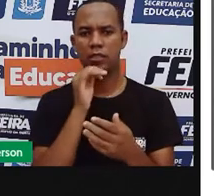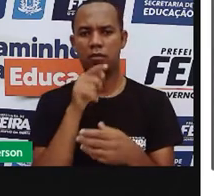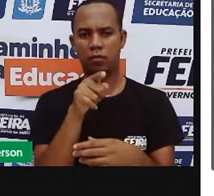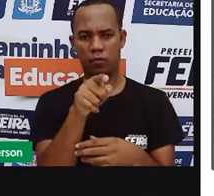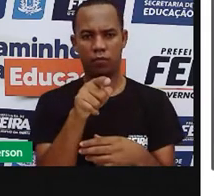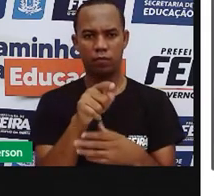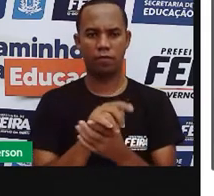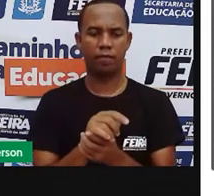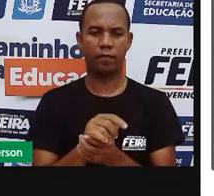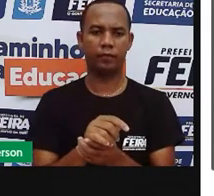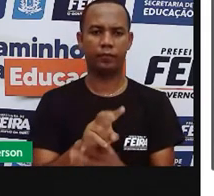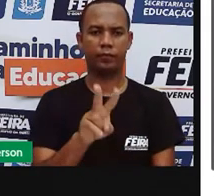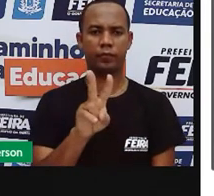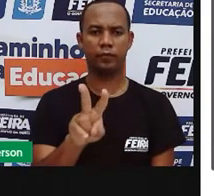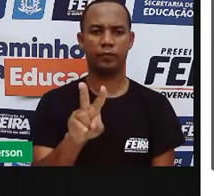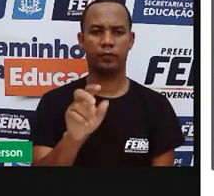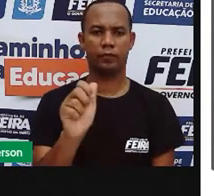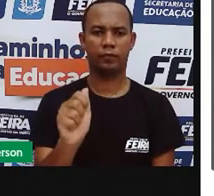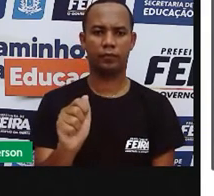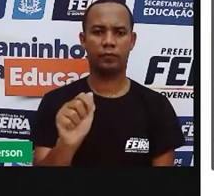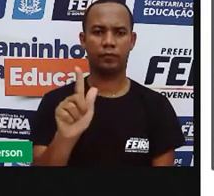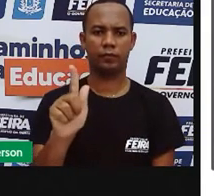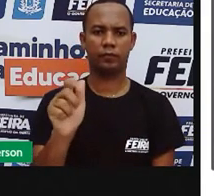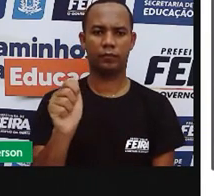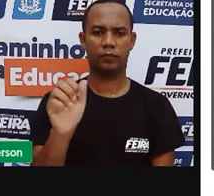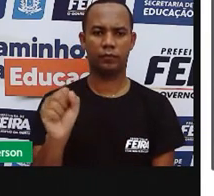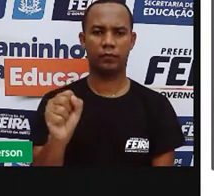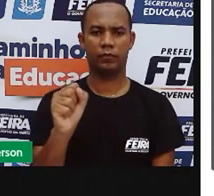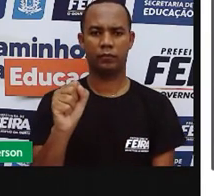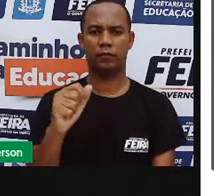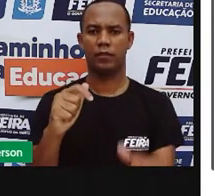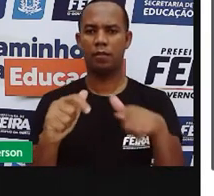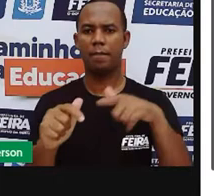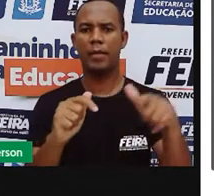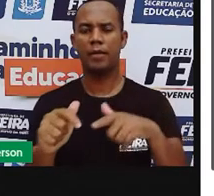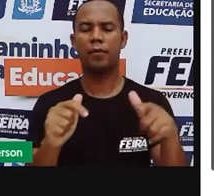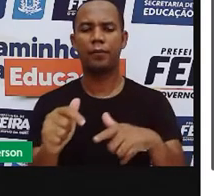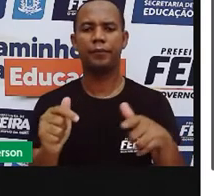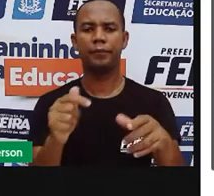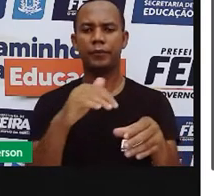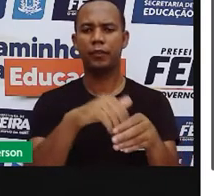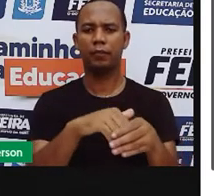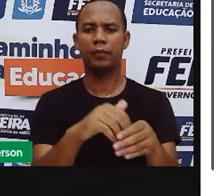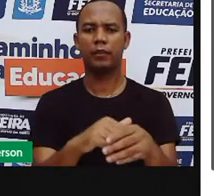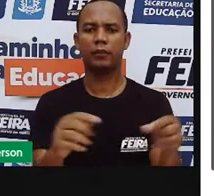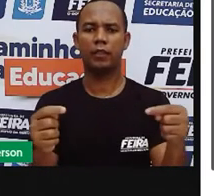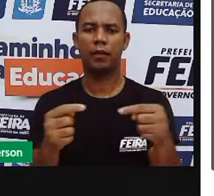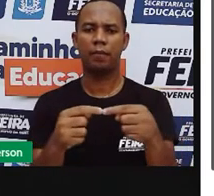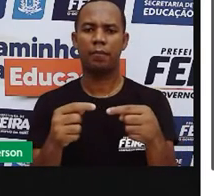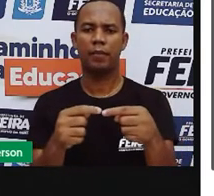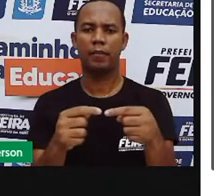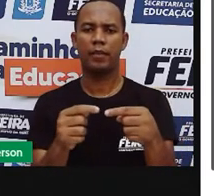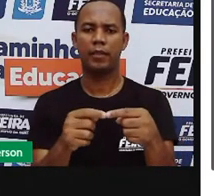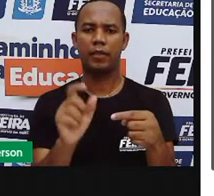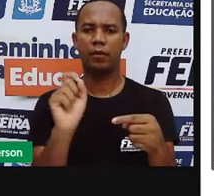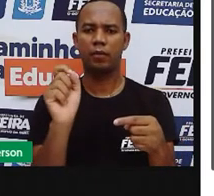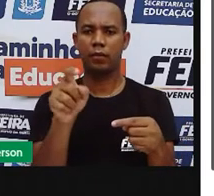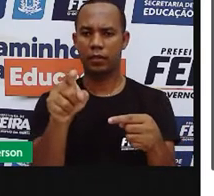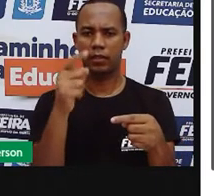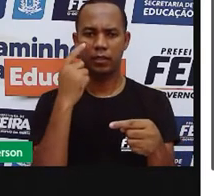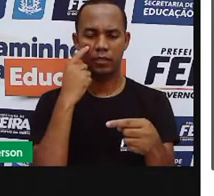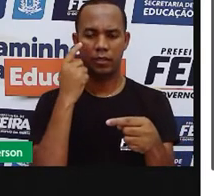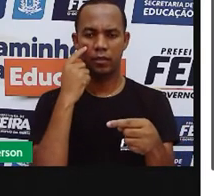de quem colocou esse